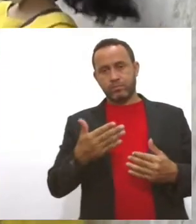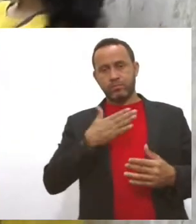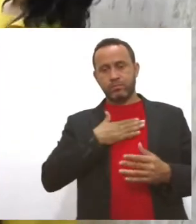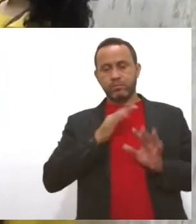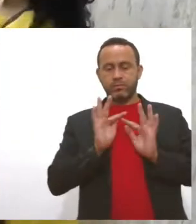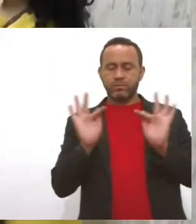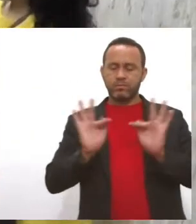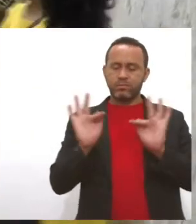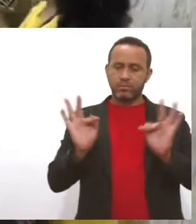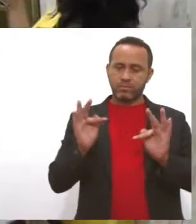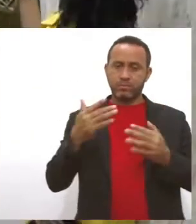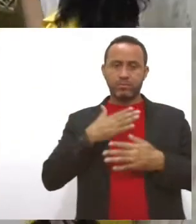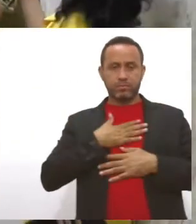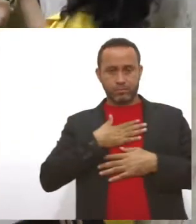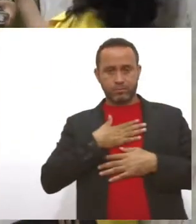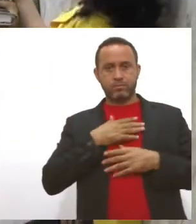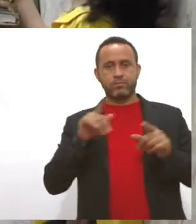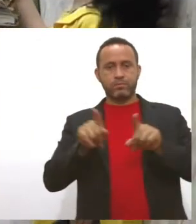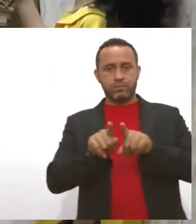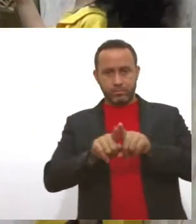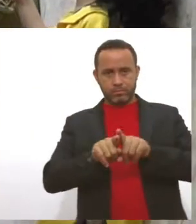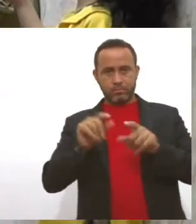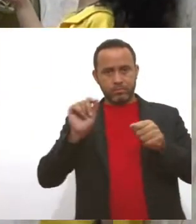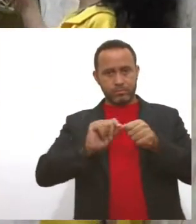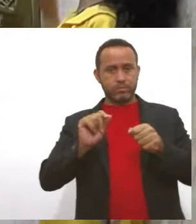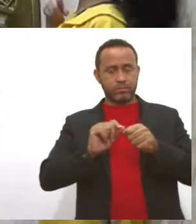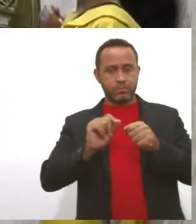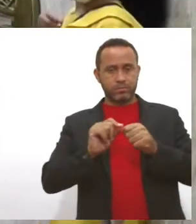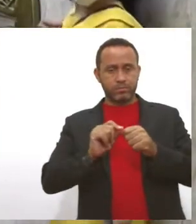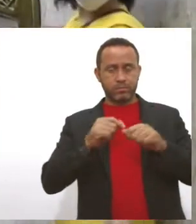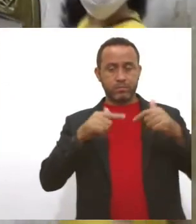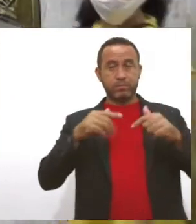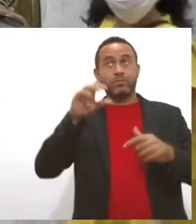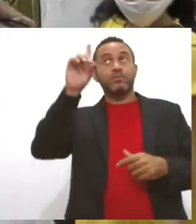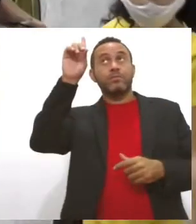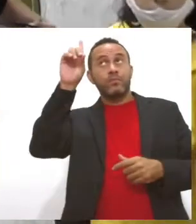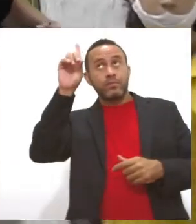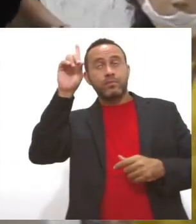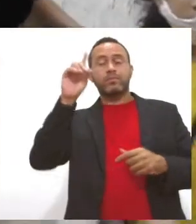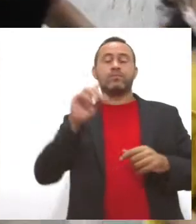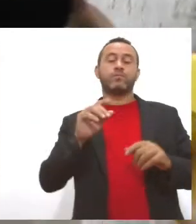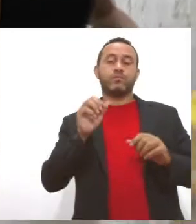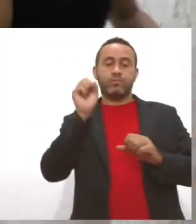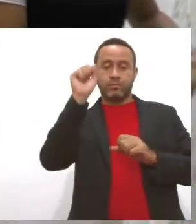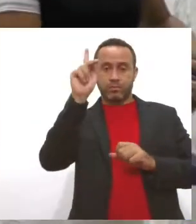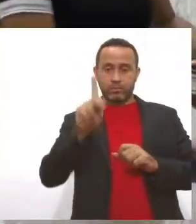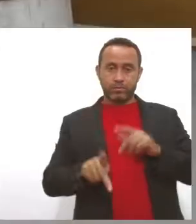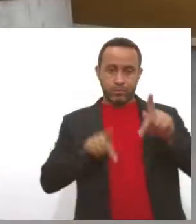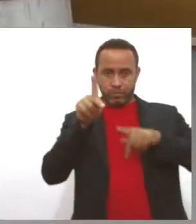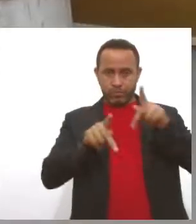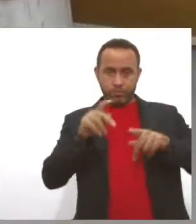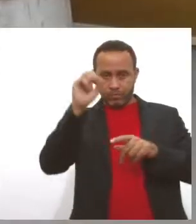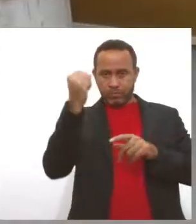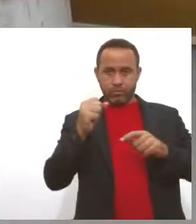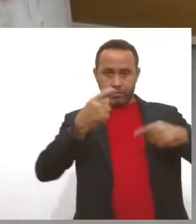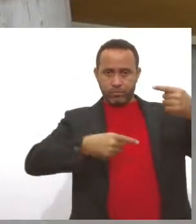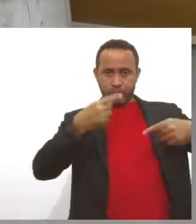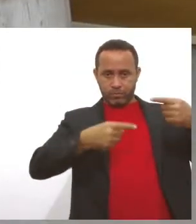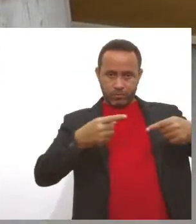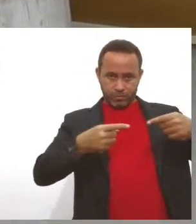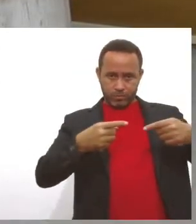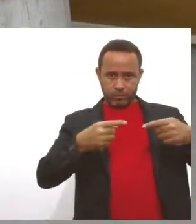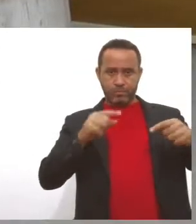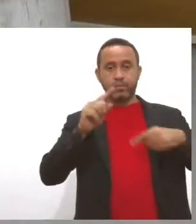simplicidade de tudo isso, a gente faz para cumprir a missão, servindo a Deus, servindo o povo de Sergipe através da política. Após a entrega da